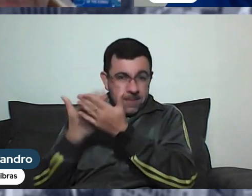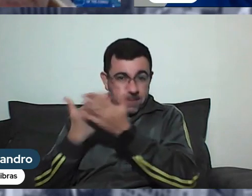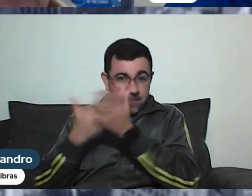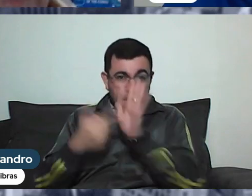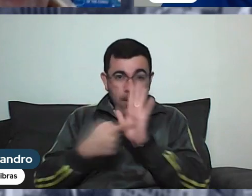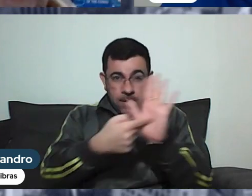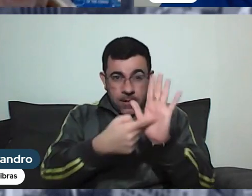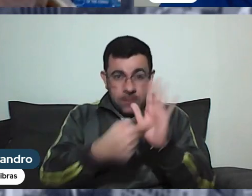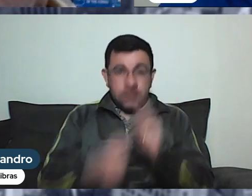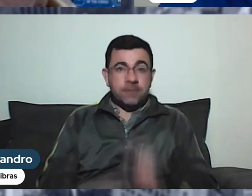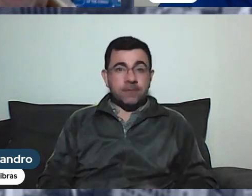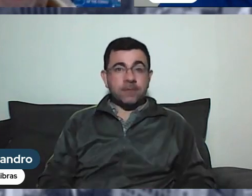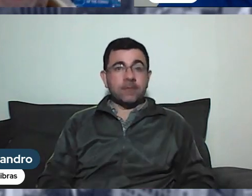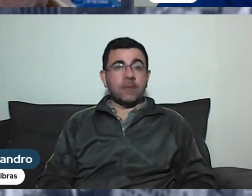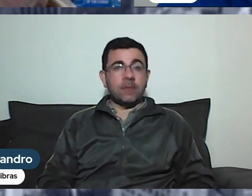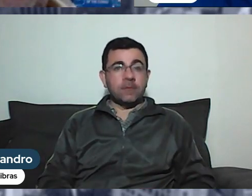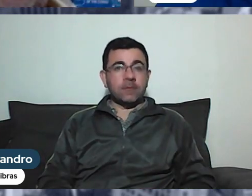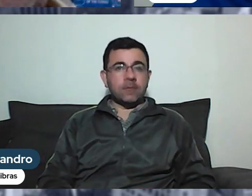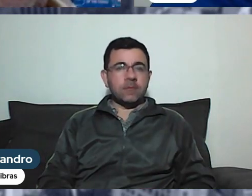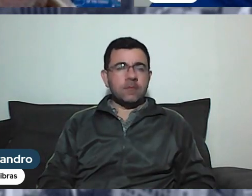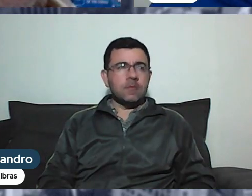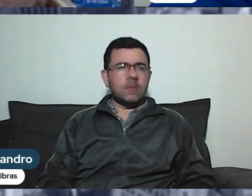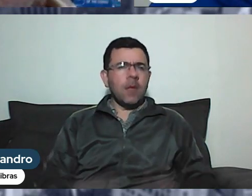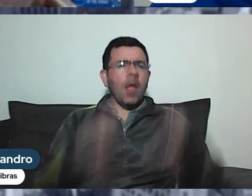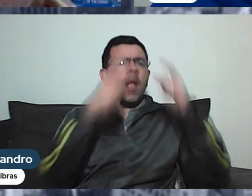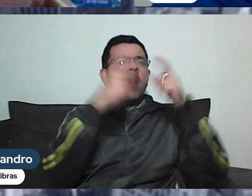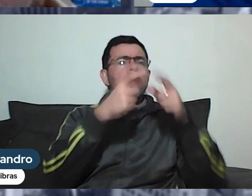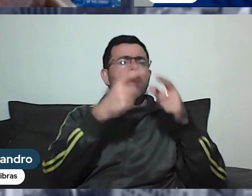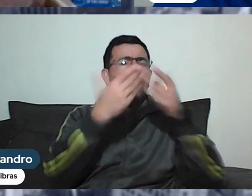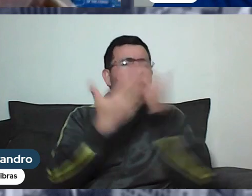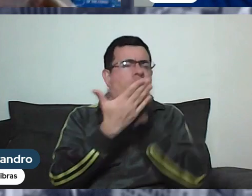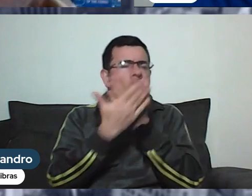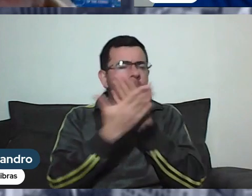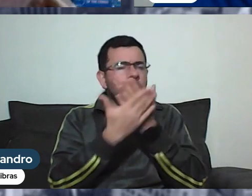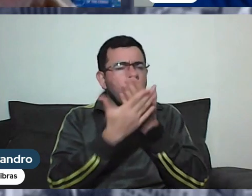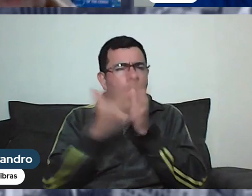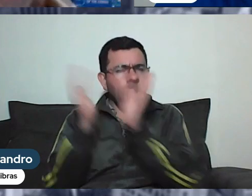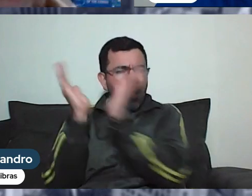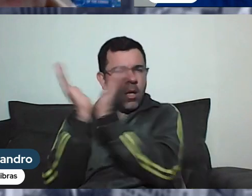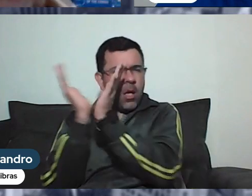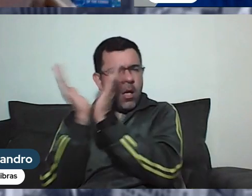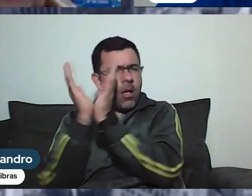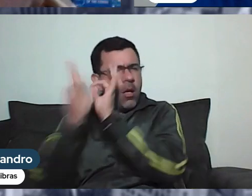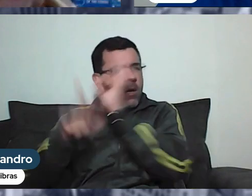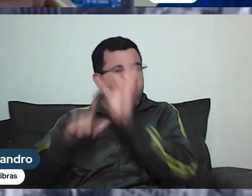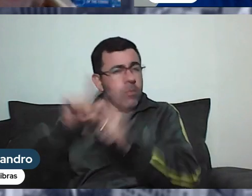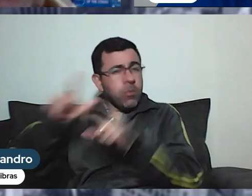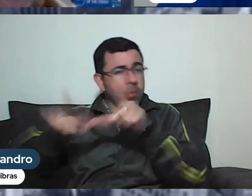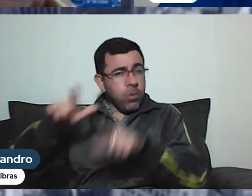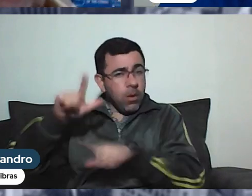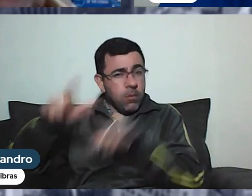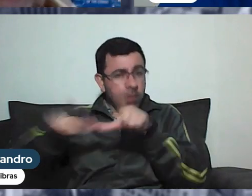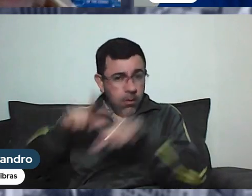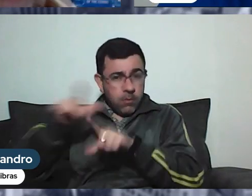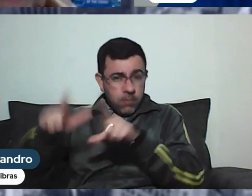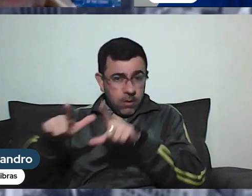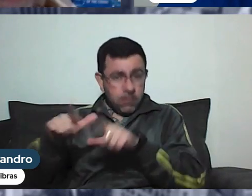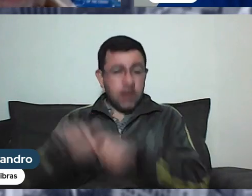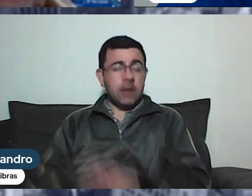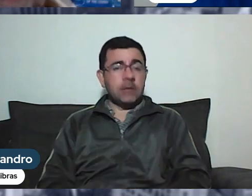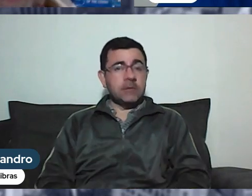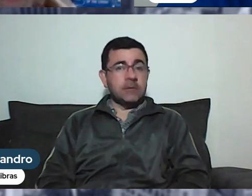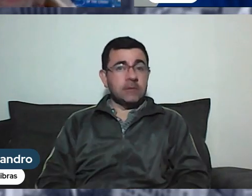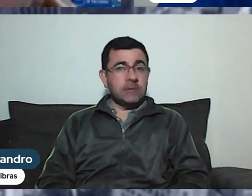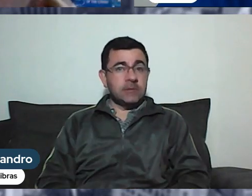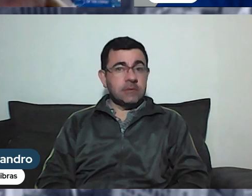Onde é que isso é estudado? Isso é estudado nos grupos de trabalho que existem no Conselho Nacional Fazendário e, acima de tudo,